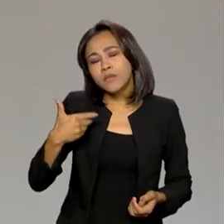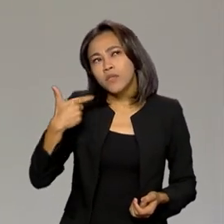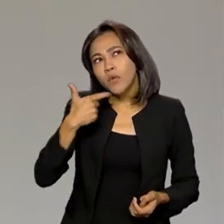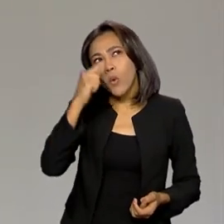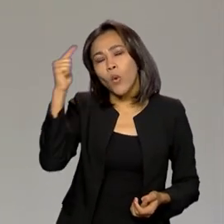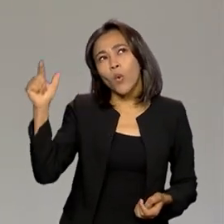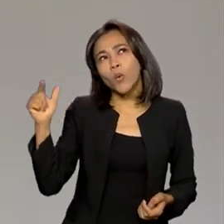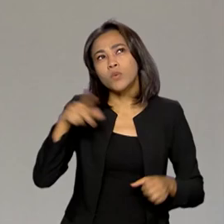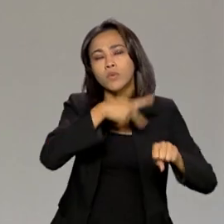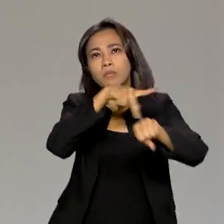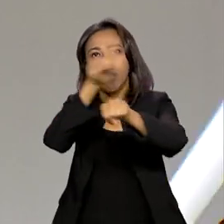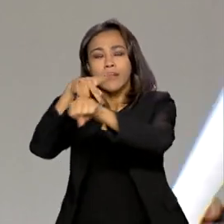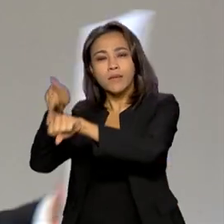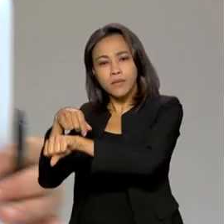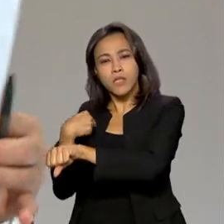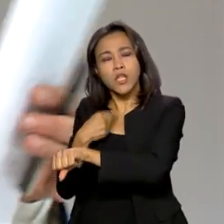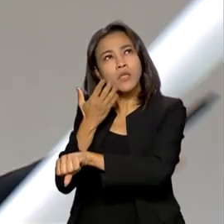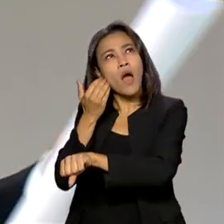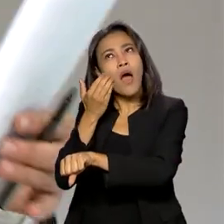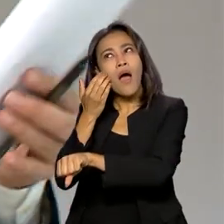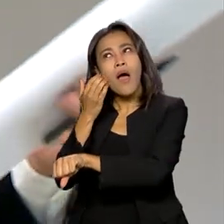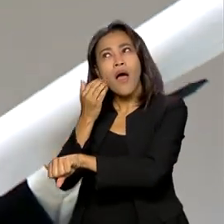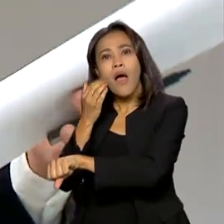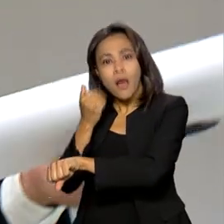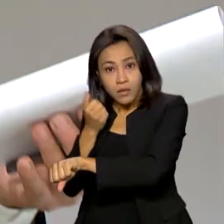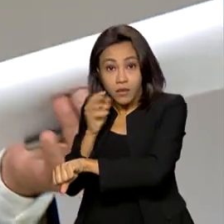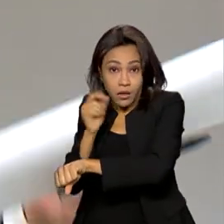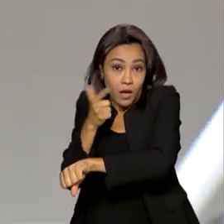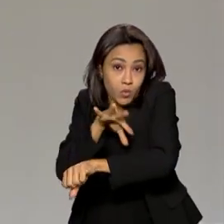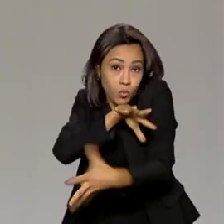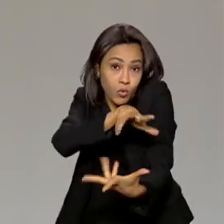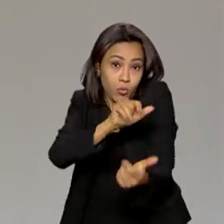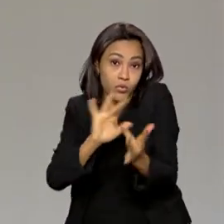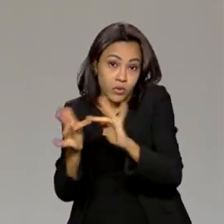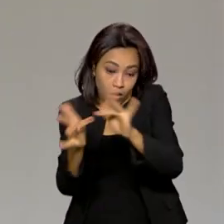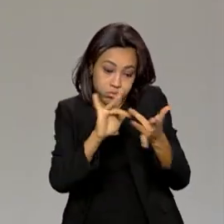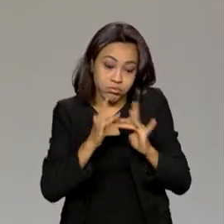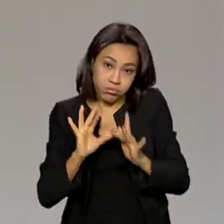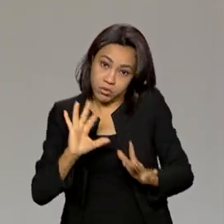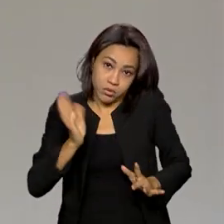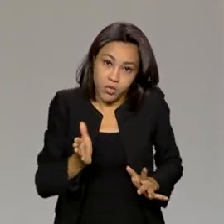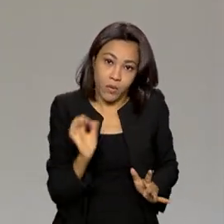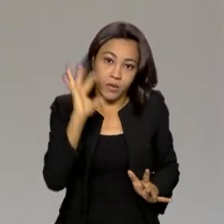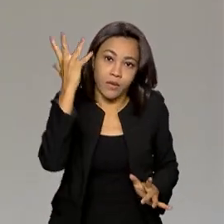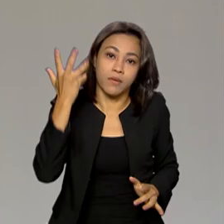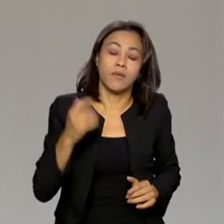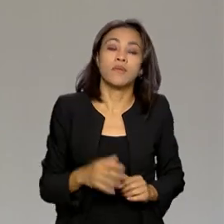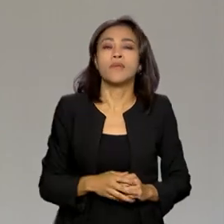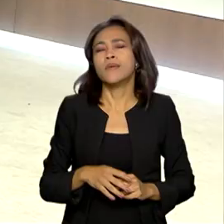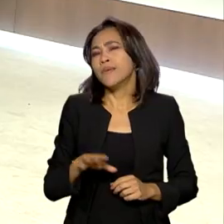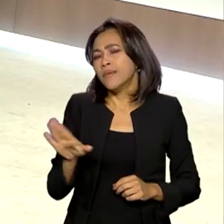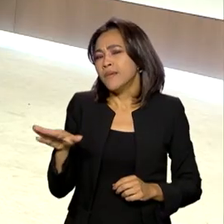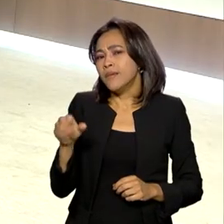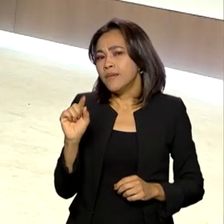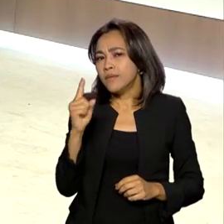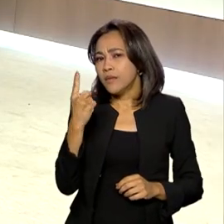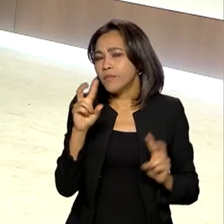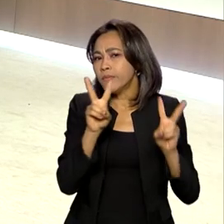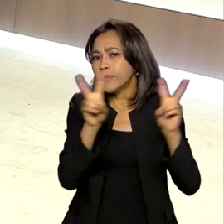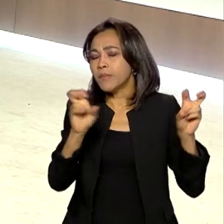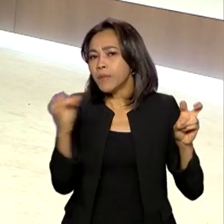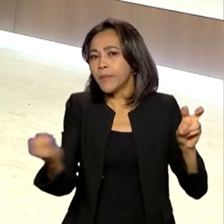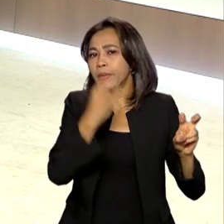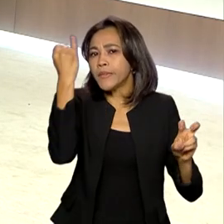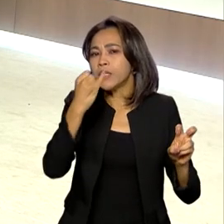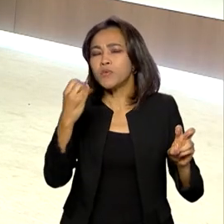nós podemos aproveitar, claro, o mundo é cada vez mais conectado, isso já ocorre. E tem uma questão importante que é essa questão